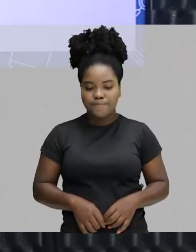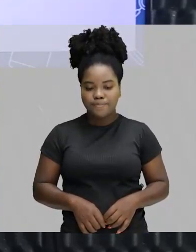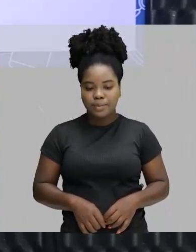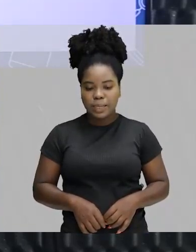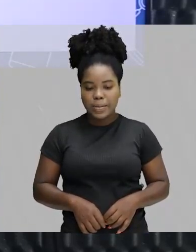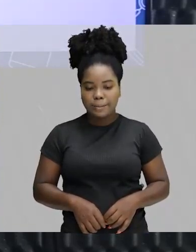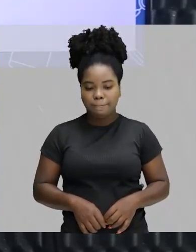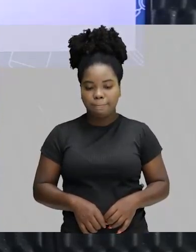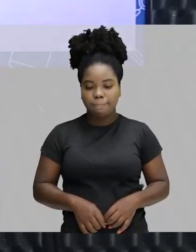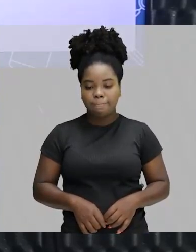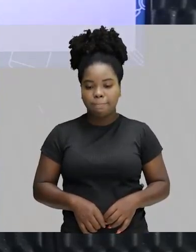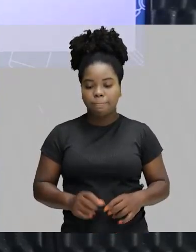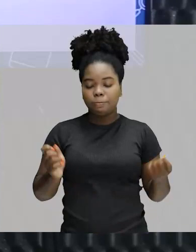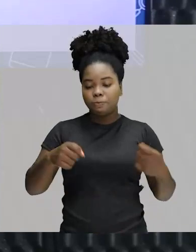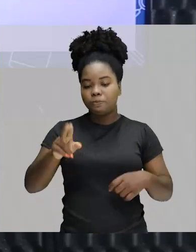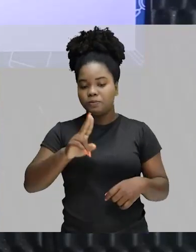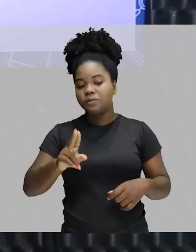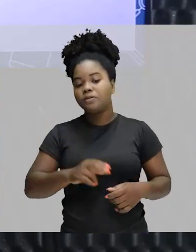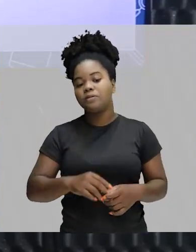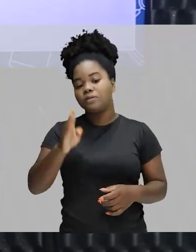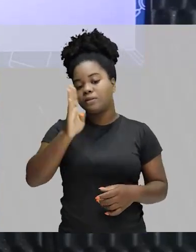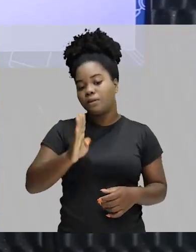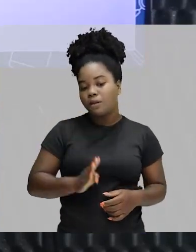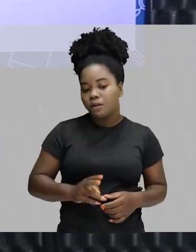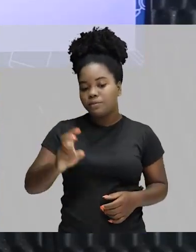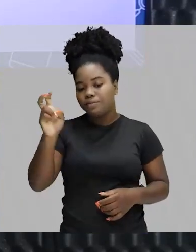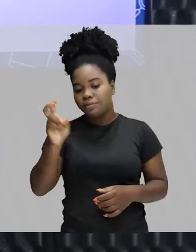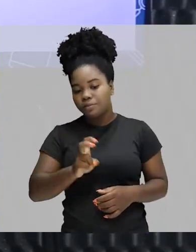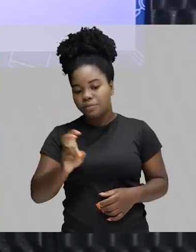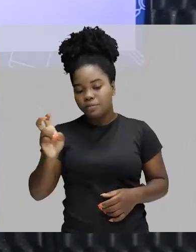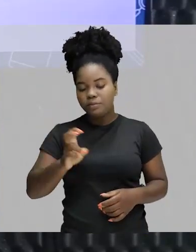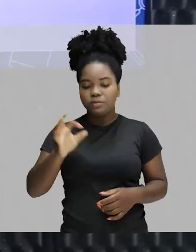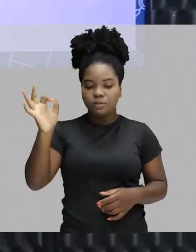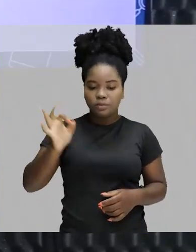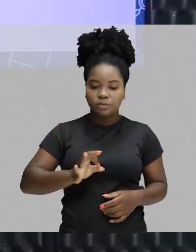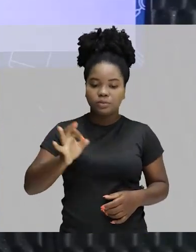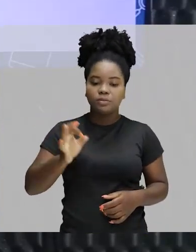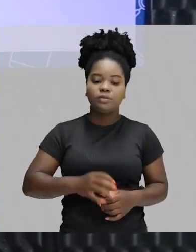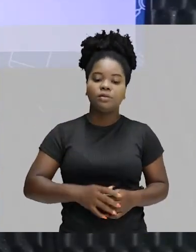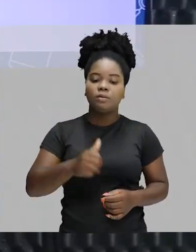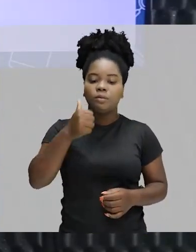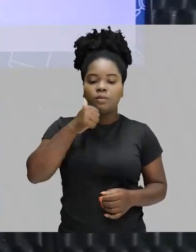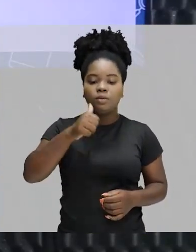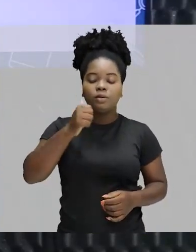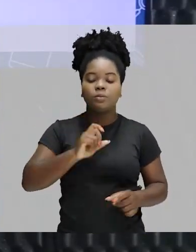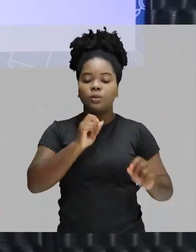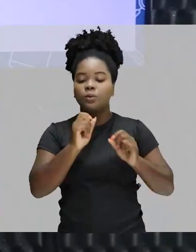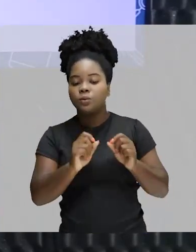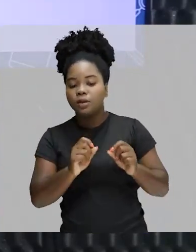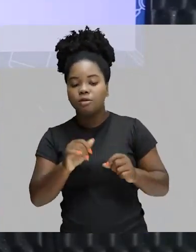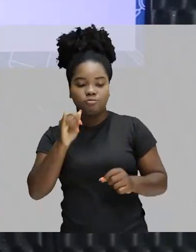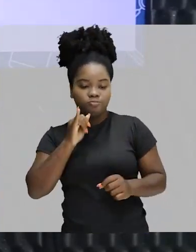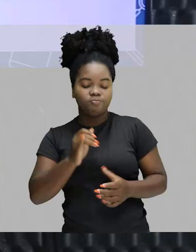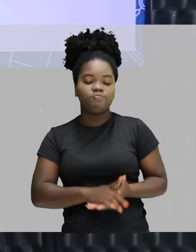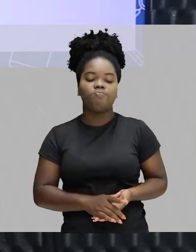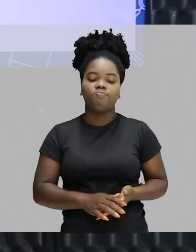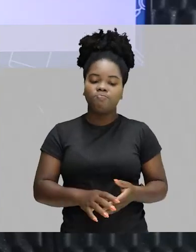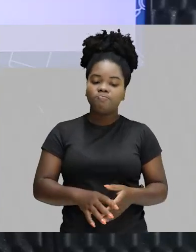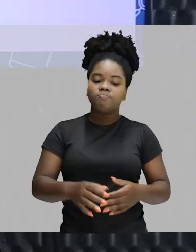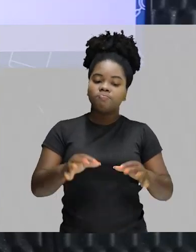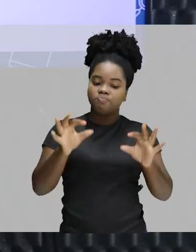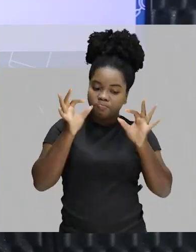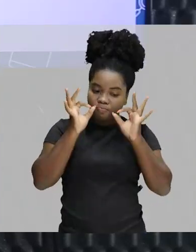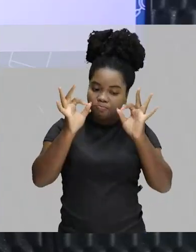números, né? No Brasil, 55% das mulheres são... Então, mais uma vez, atentem para essas